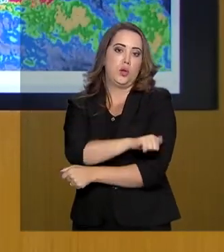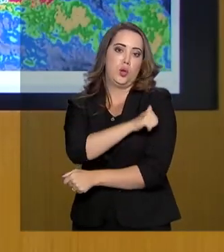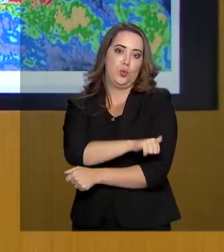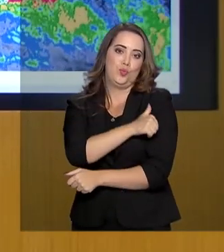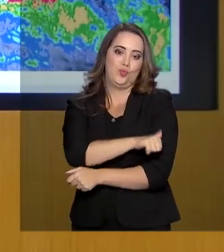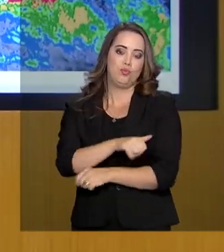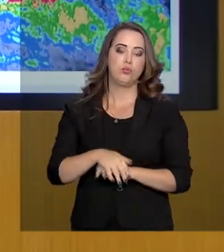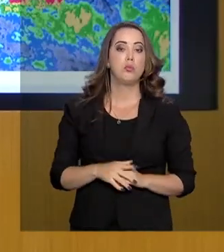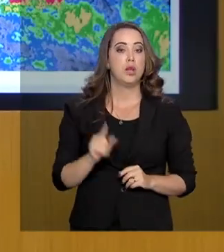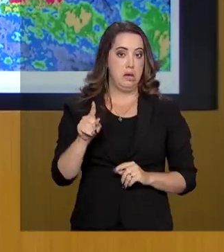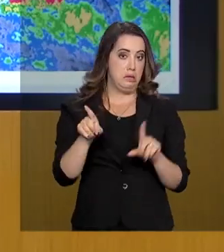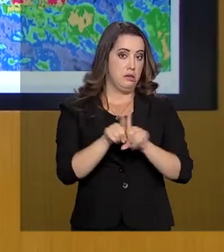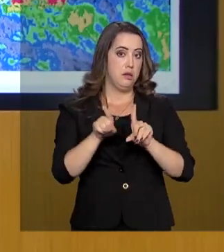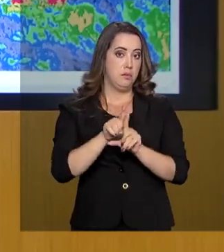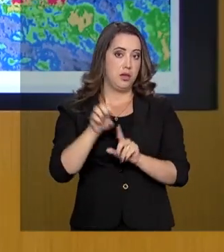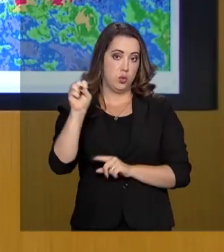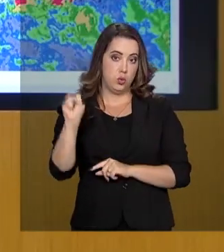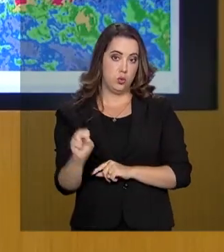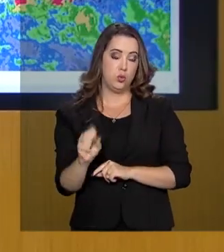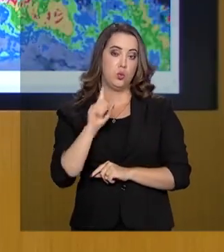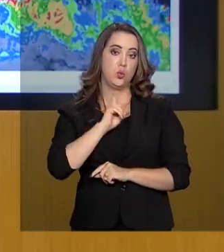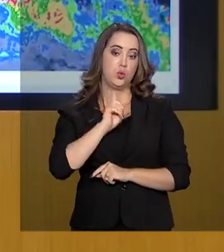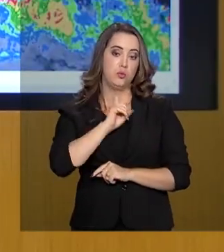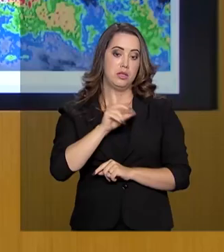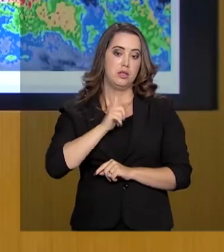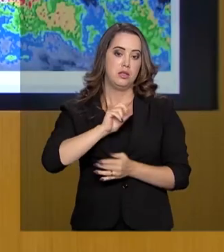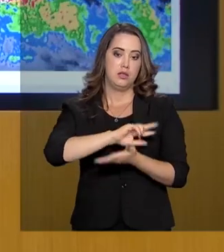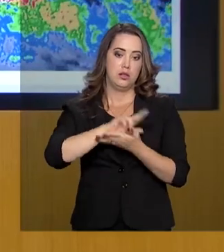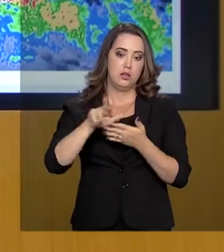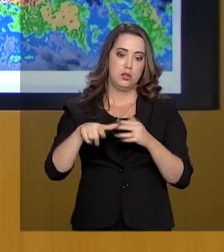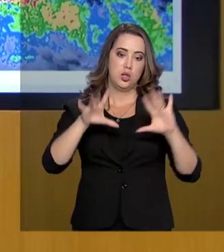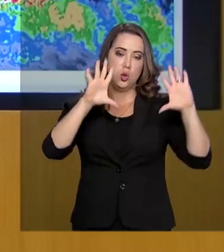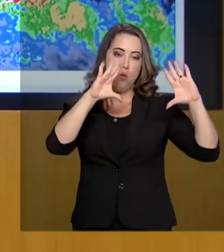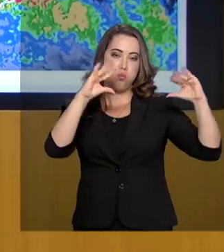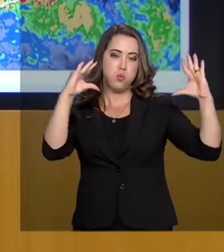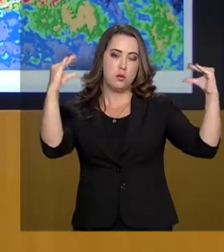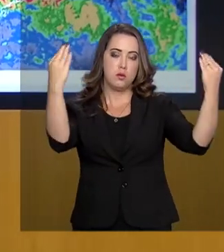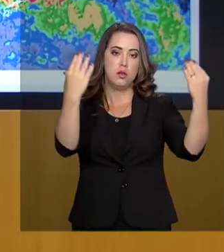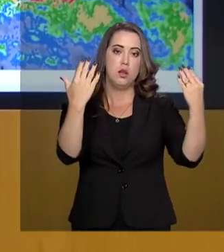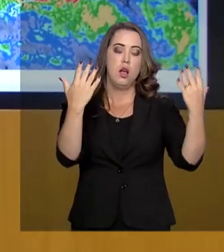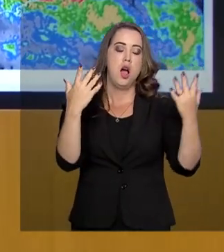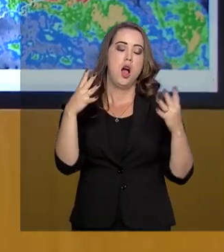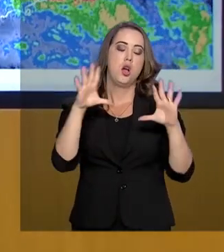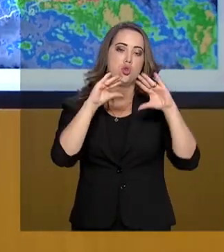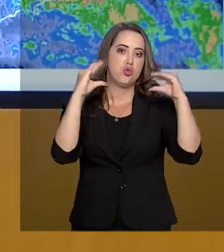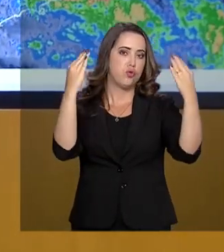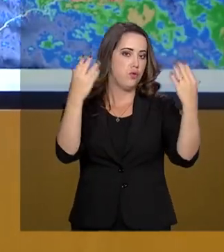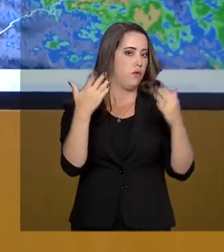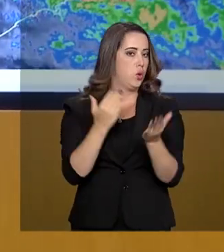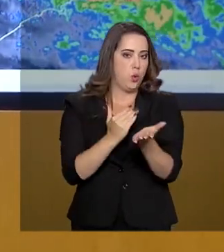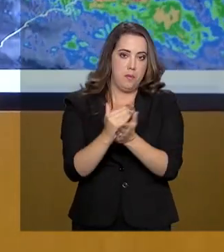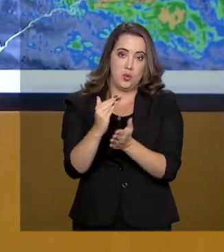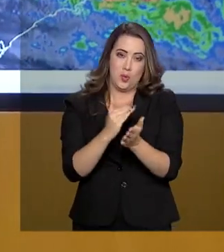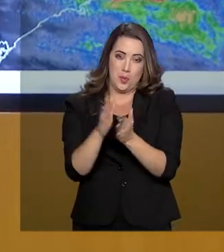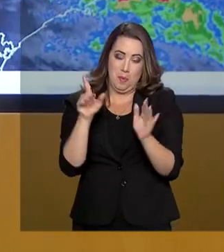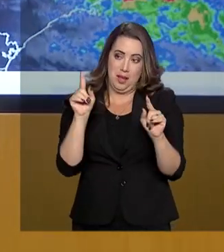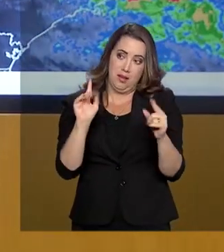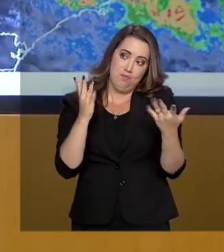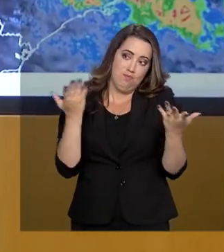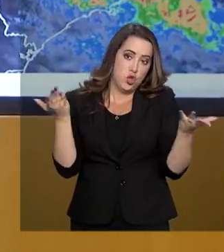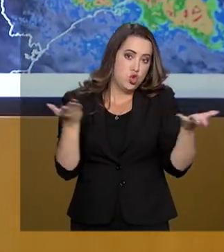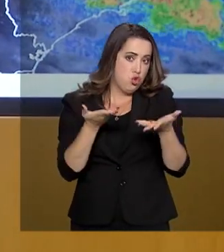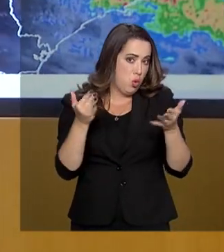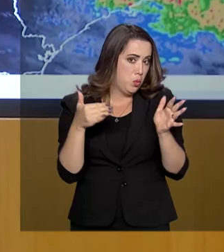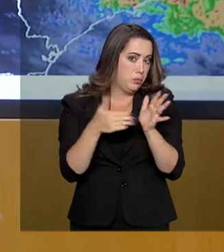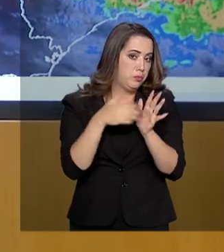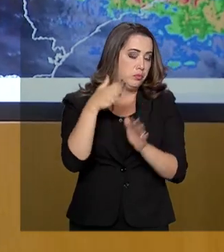Minas Gerais, embora haja também muitas dessas nuvens, a chuva ainda não começou. Mas a tendência de hoje para amanhã é que